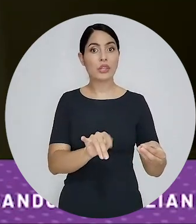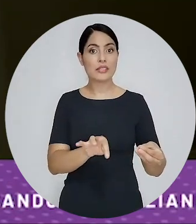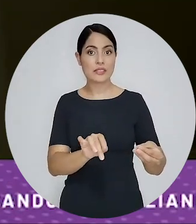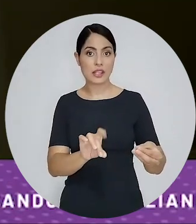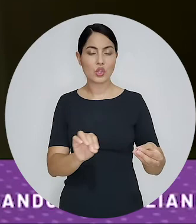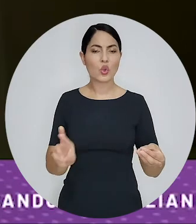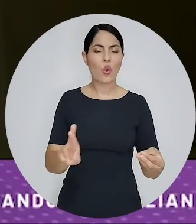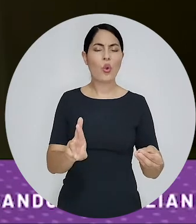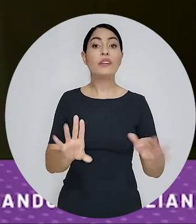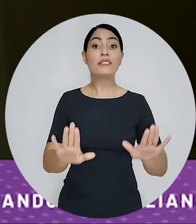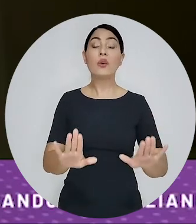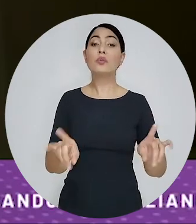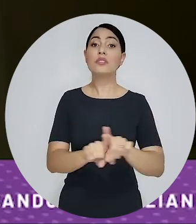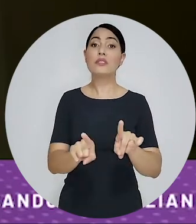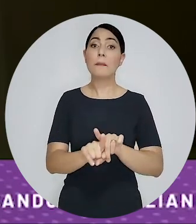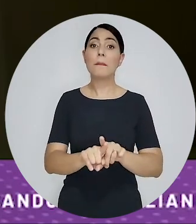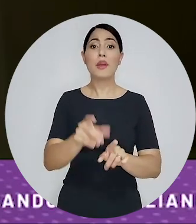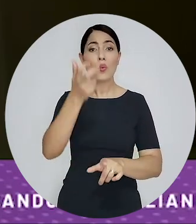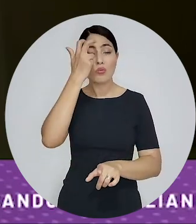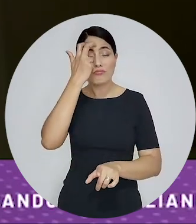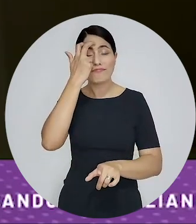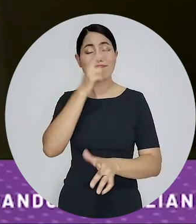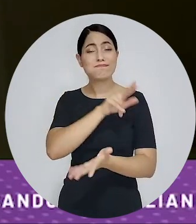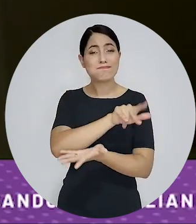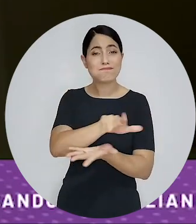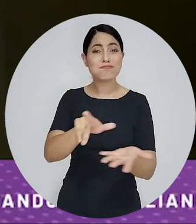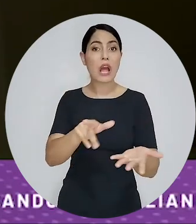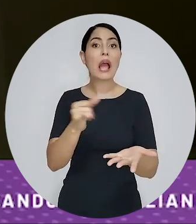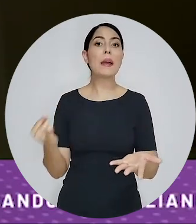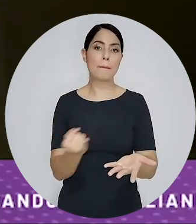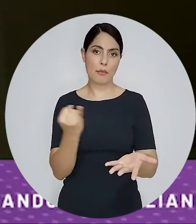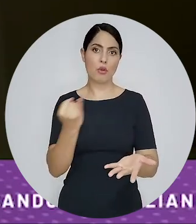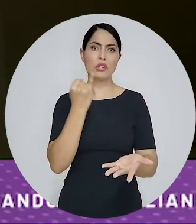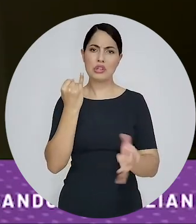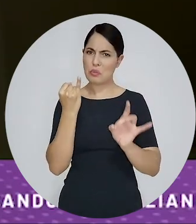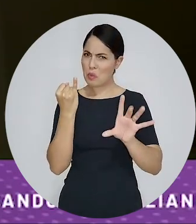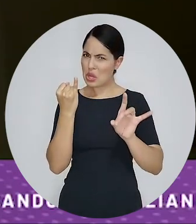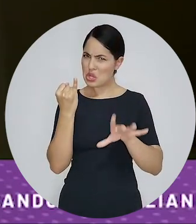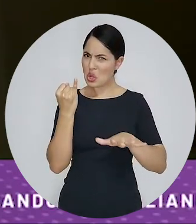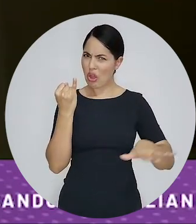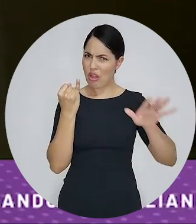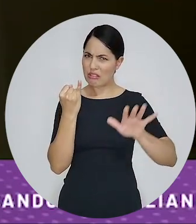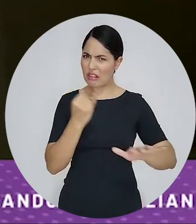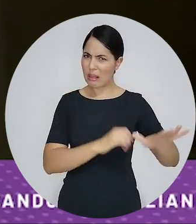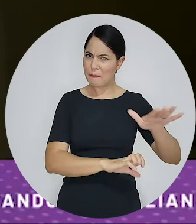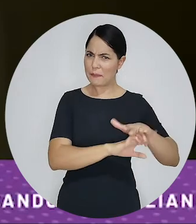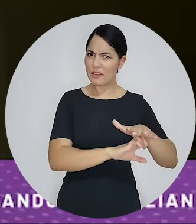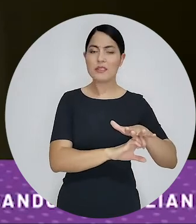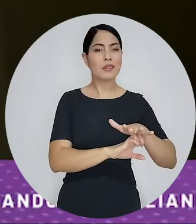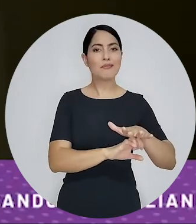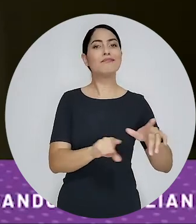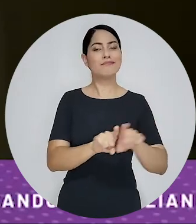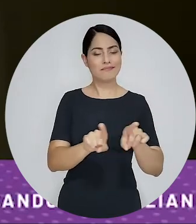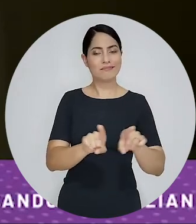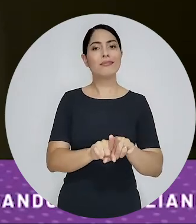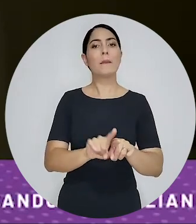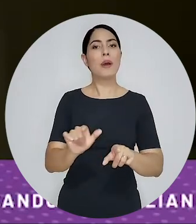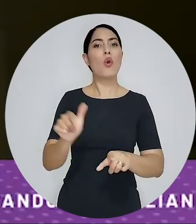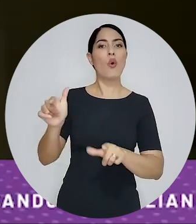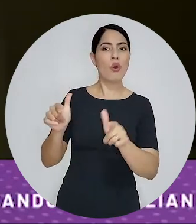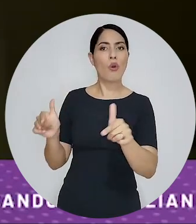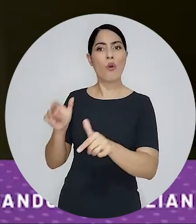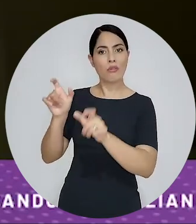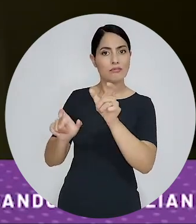cultura não só em relação aos seus ao borde da empresa aos funcionários mas todos os